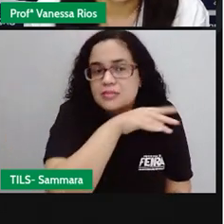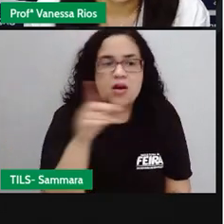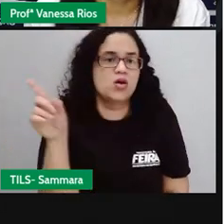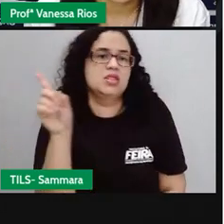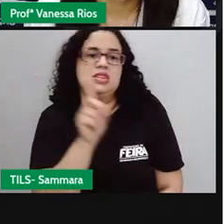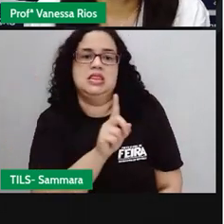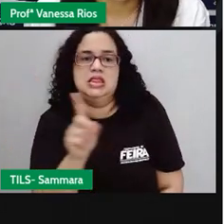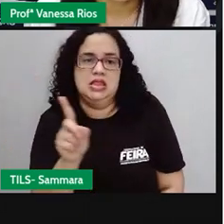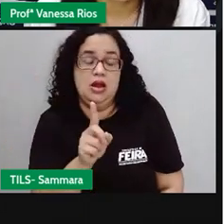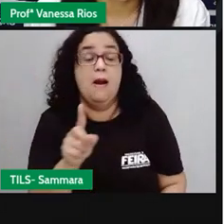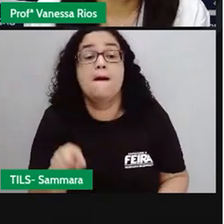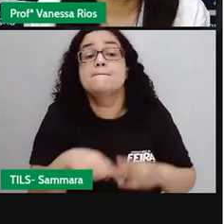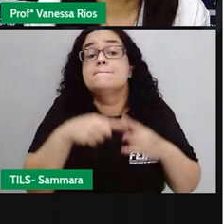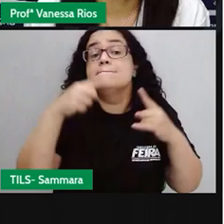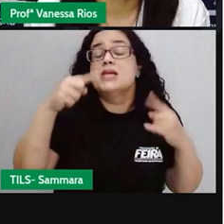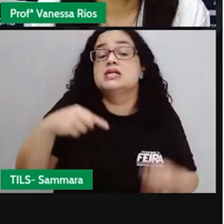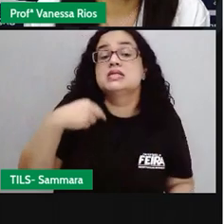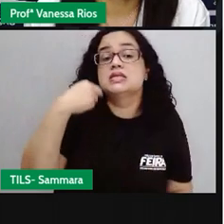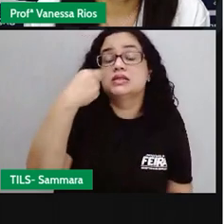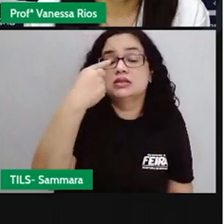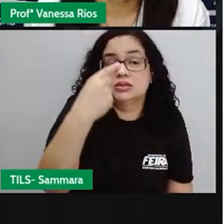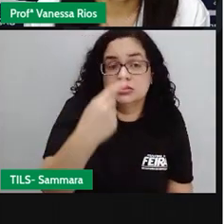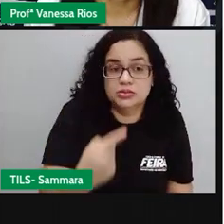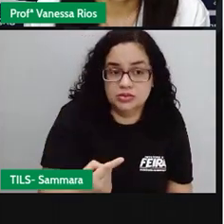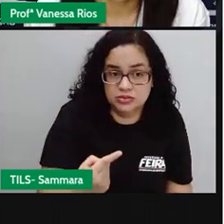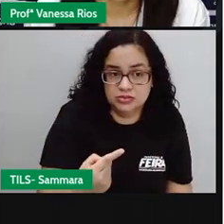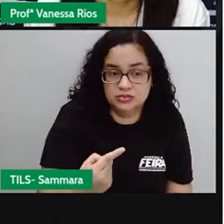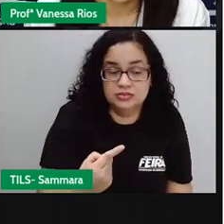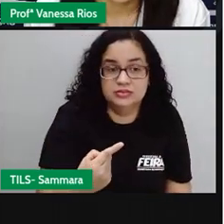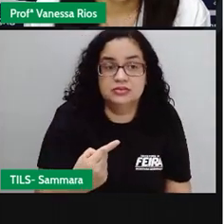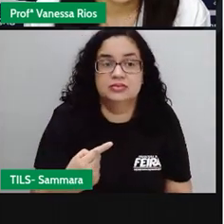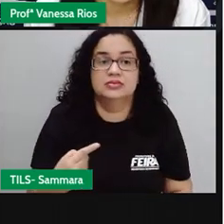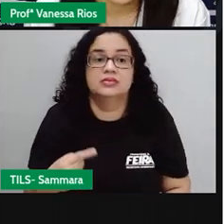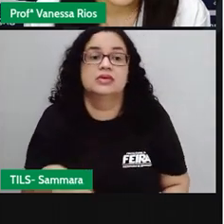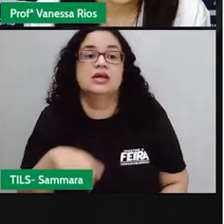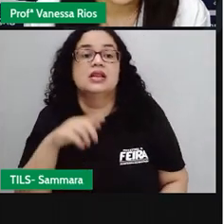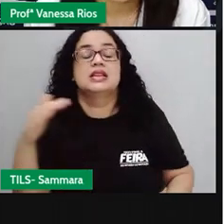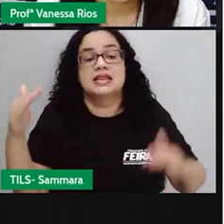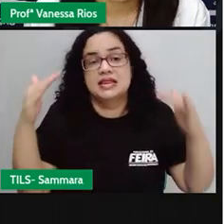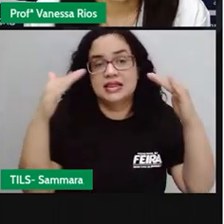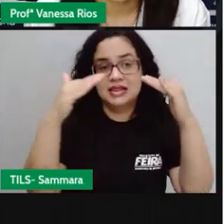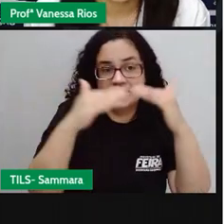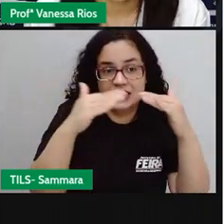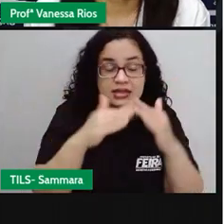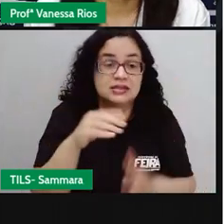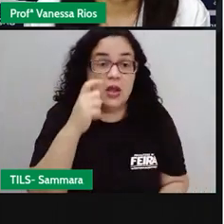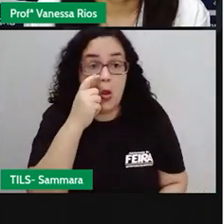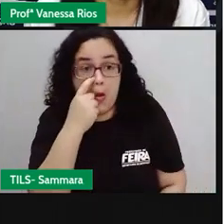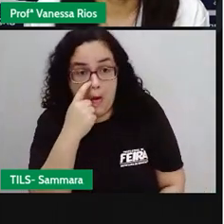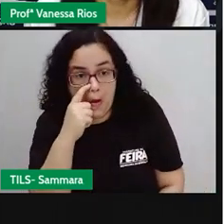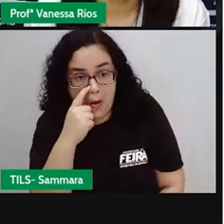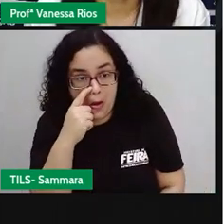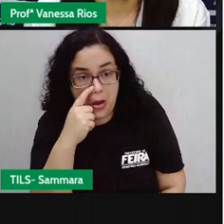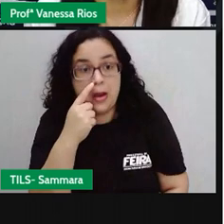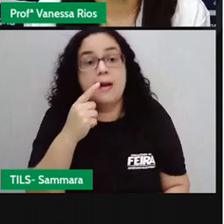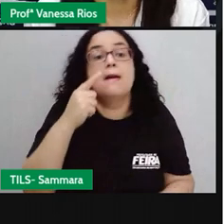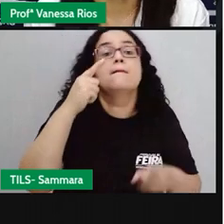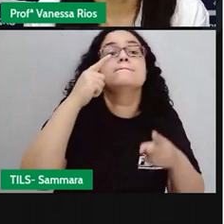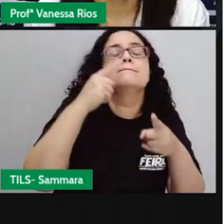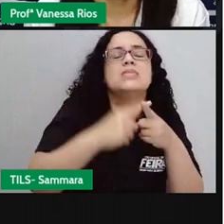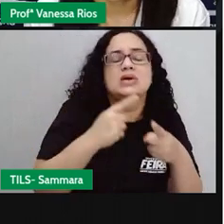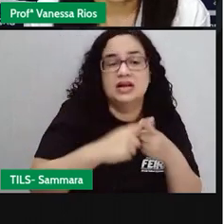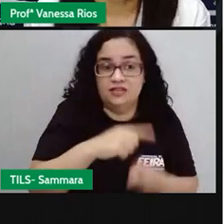não. Mas, logo, o que com ele? Lô, na casa da bruxa. O que